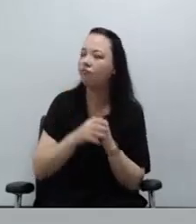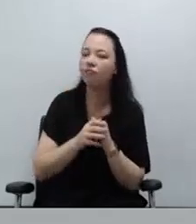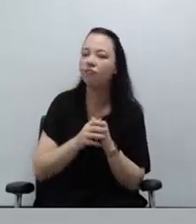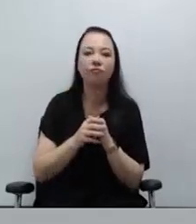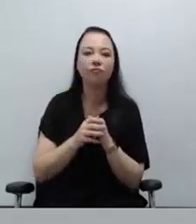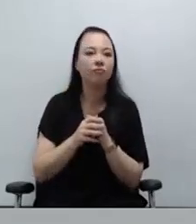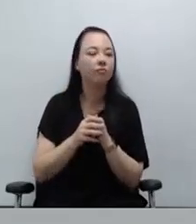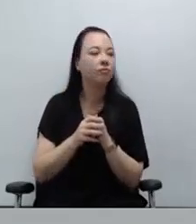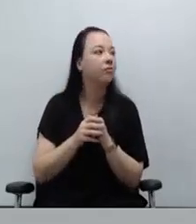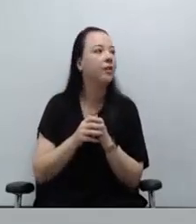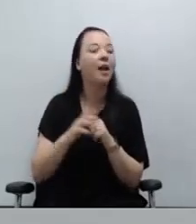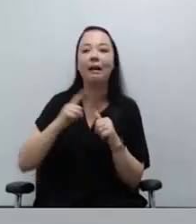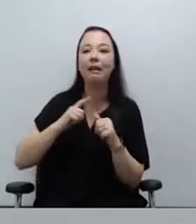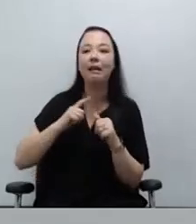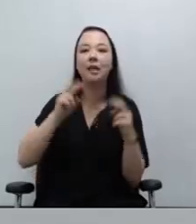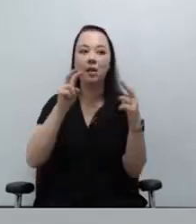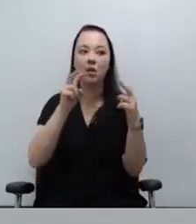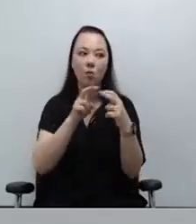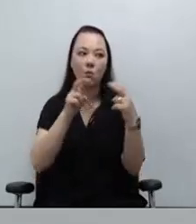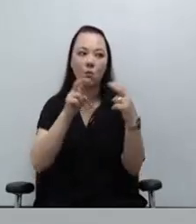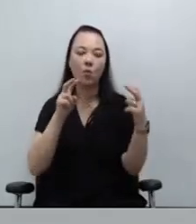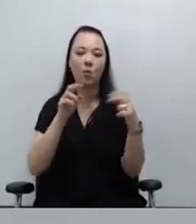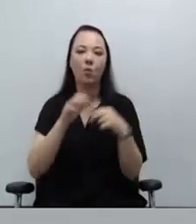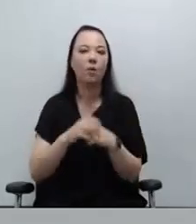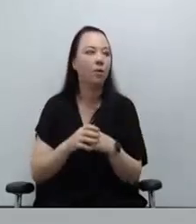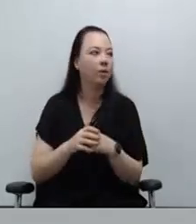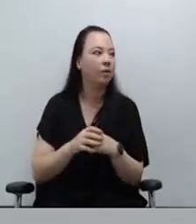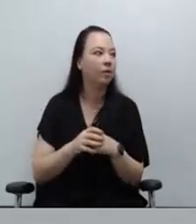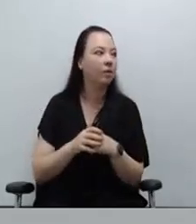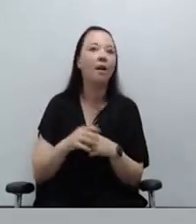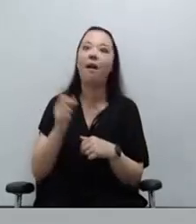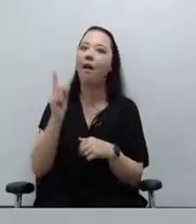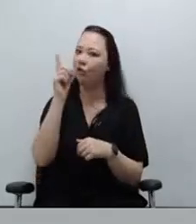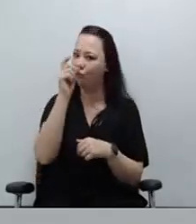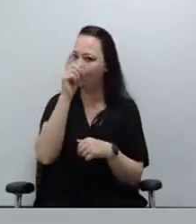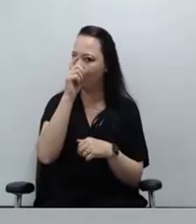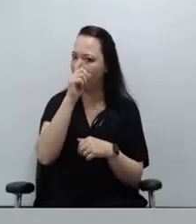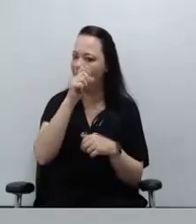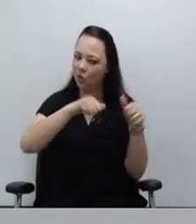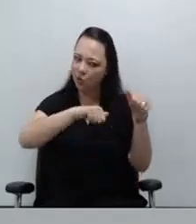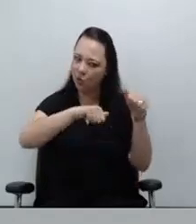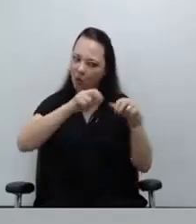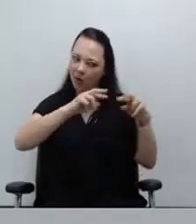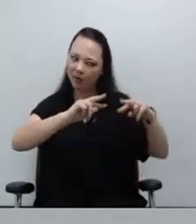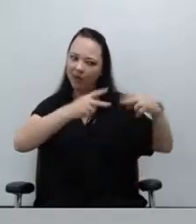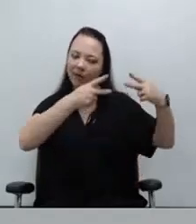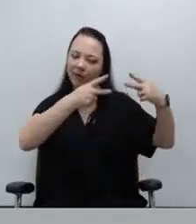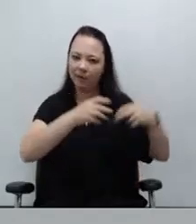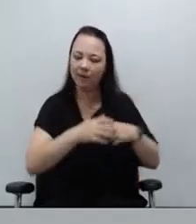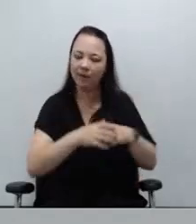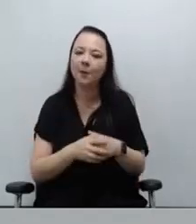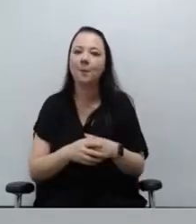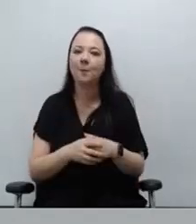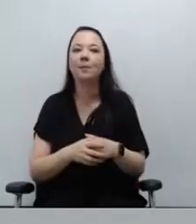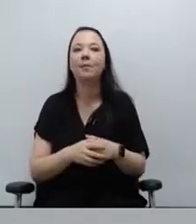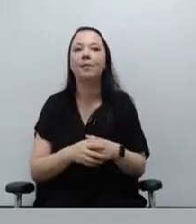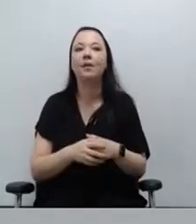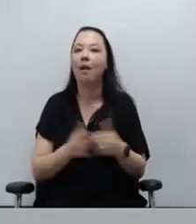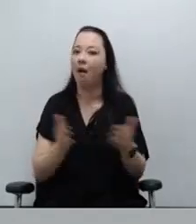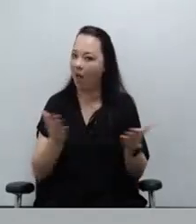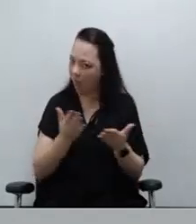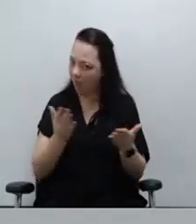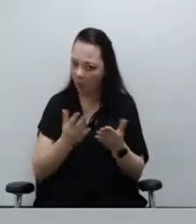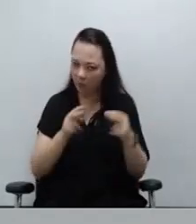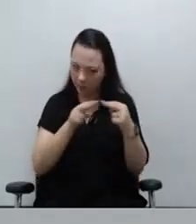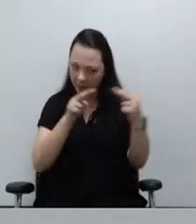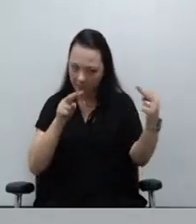Ah, tem um remoto. Desculpa. Então, na volta do remoto, eu nunca sei quando tem que trocar... Gente, é muito difícil essa coisa de trocar de link. Eu começo o link, então, eu tenho que chamar agora o remoto primeiro,